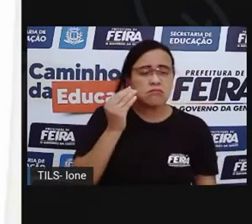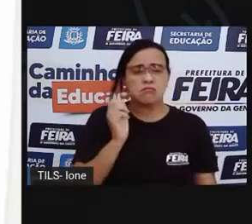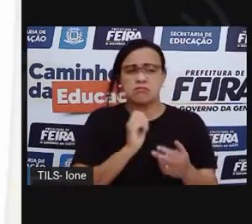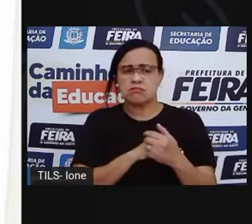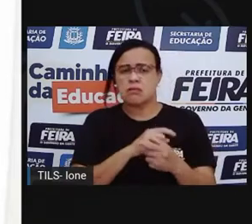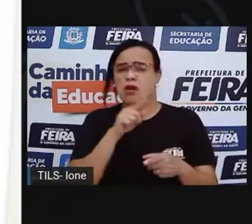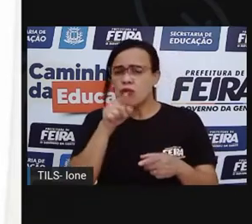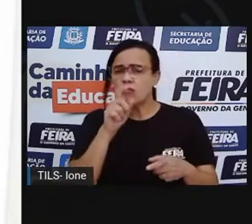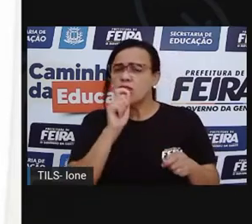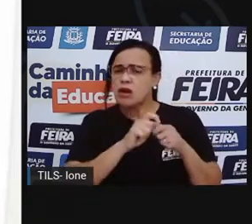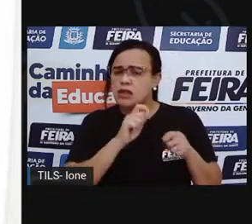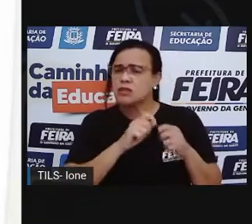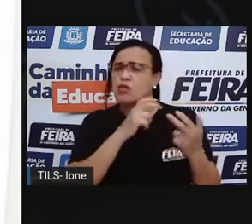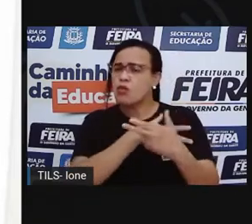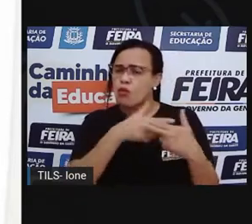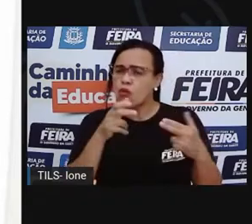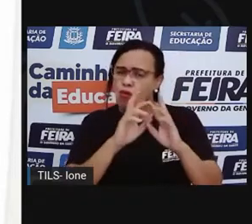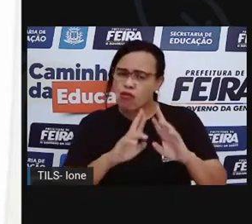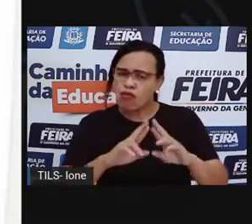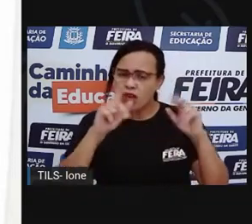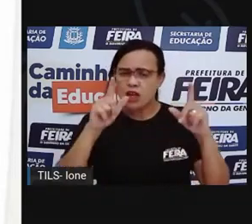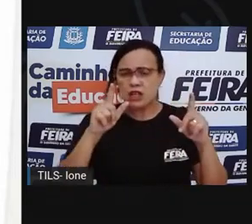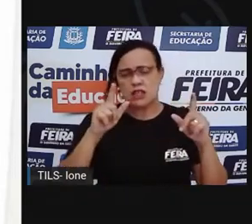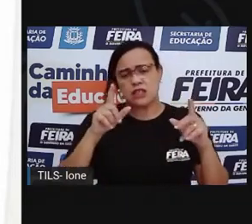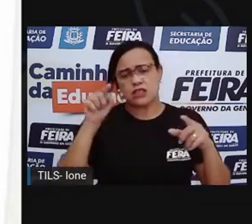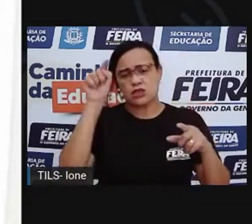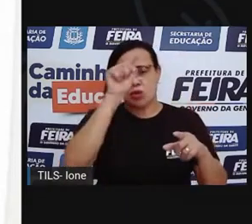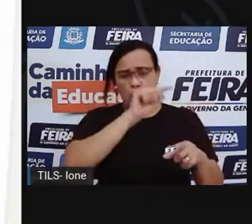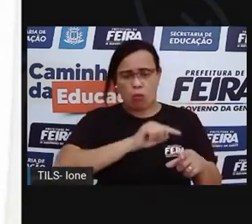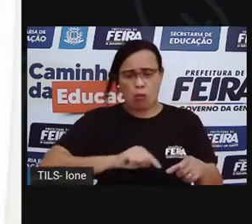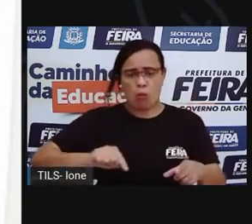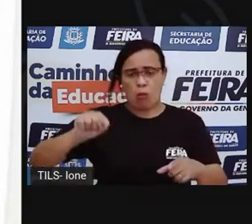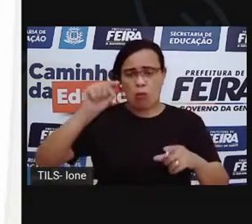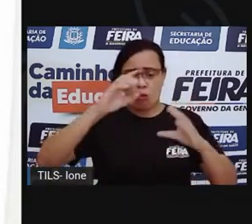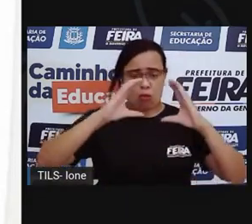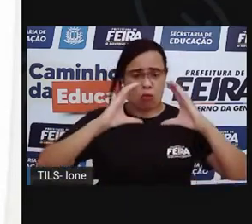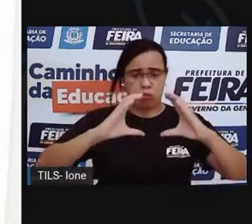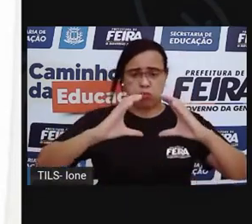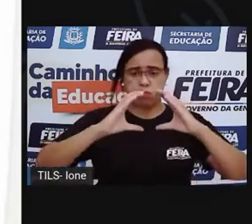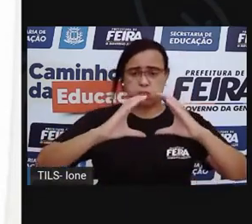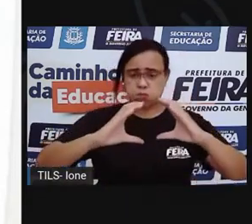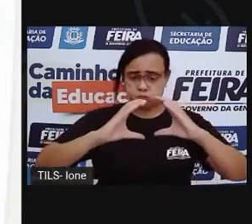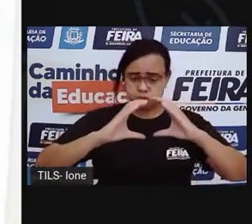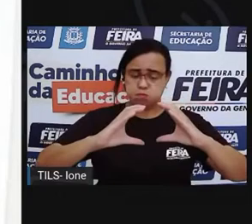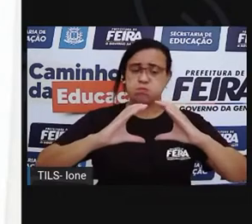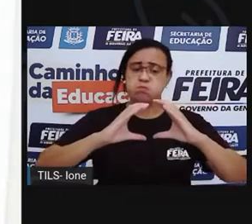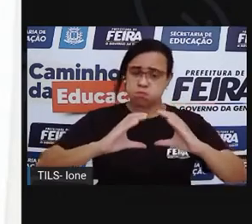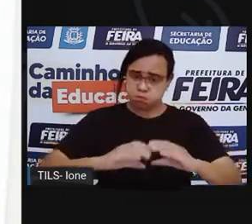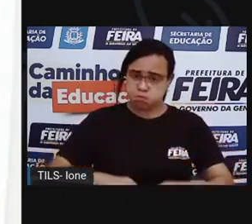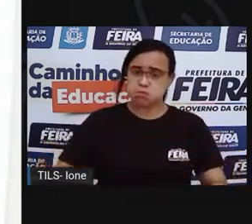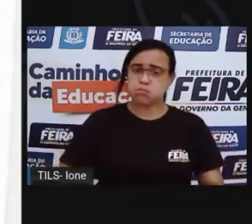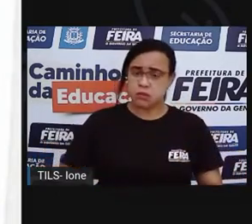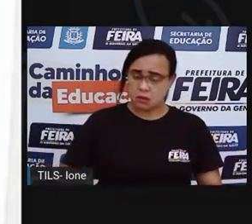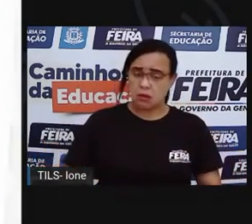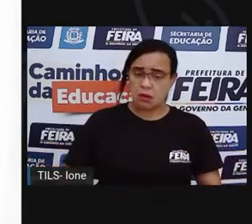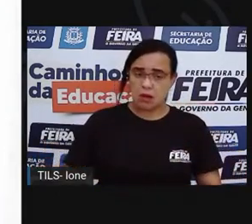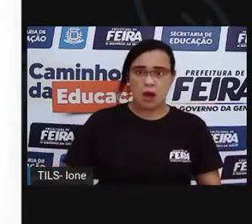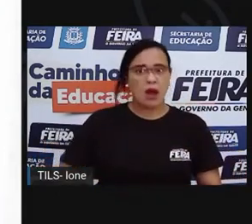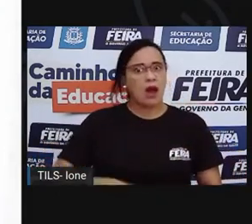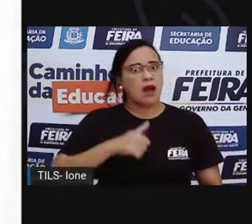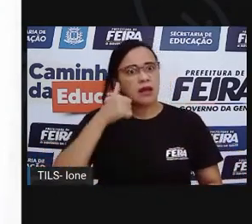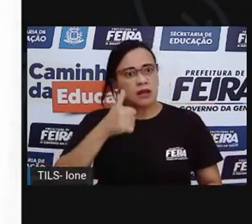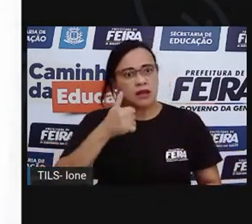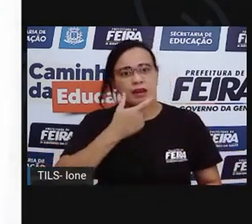redondas? Bem redondinhas. Boa ideia, vovó.